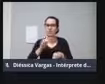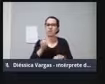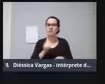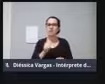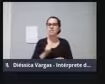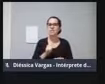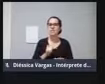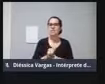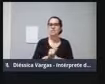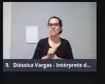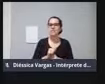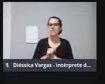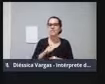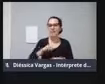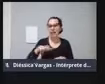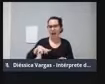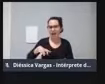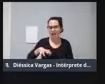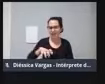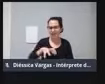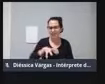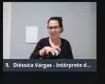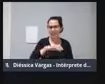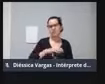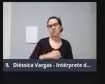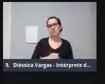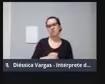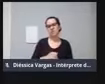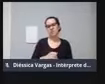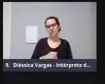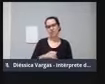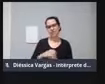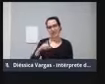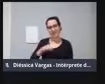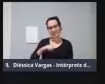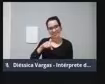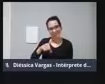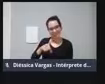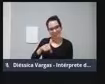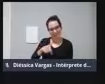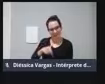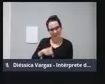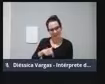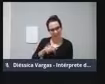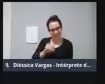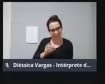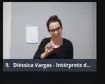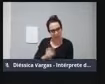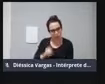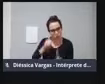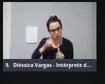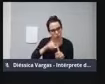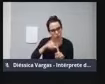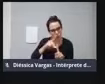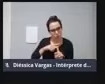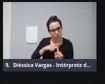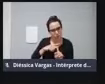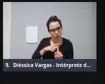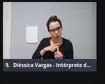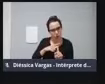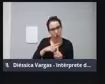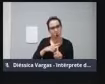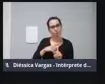que incluem os aracnídeos, né, eles têm 70 mil espécies, é o segundo maior, olha a discrepância, né,